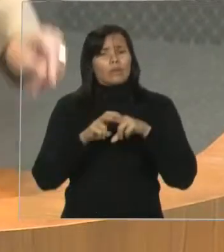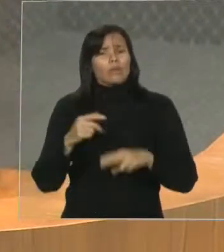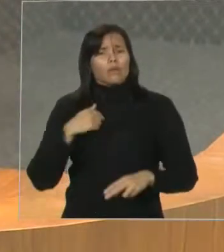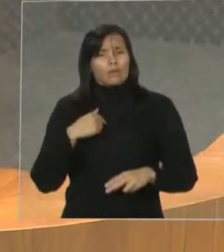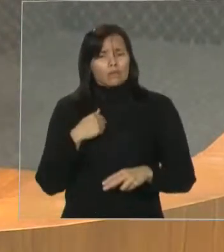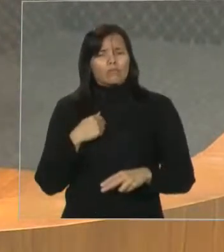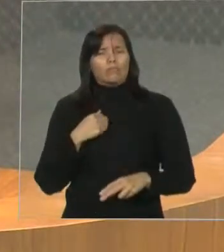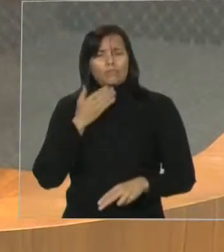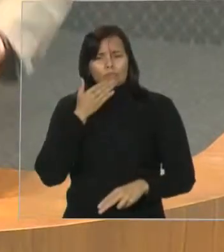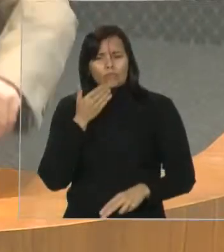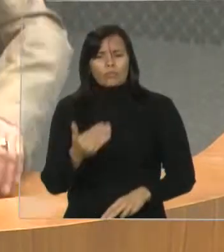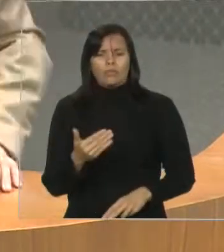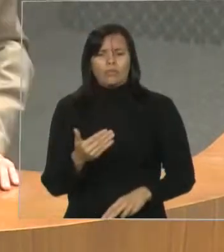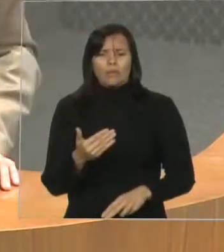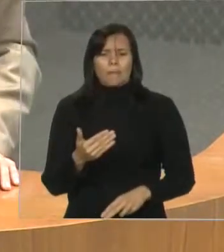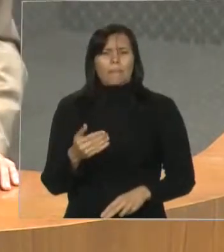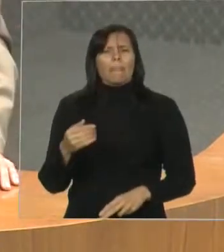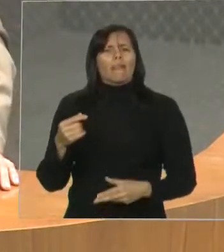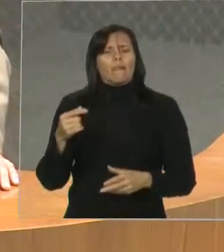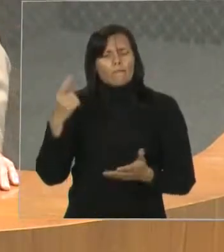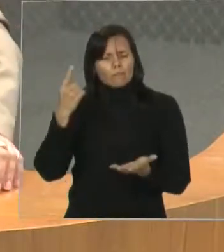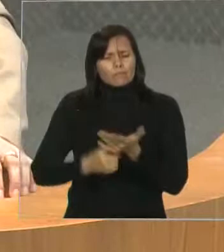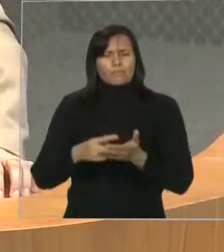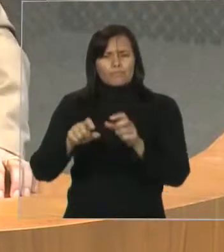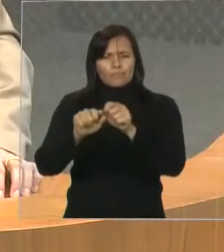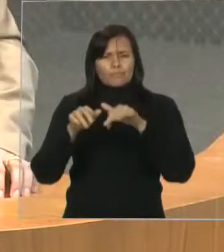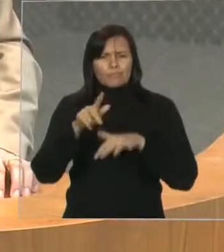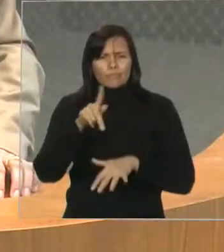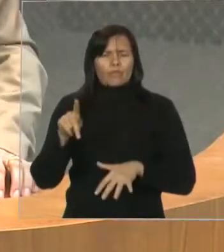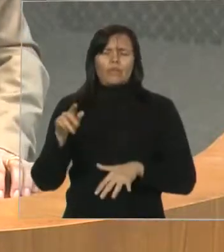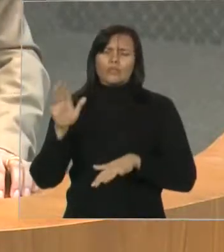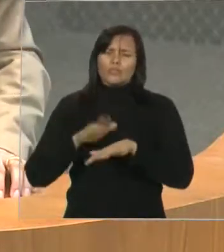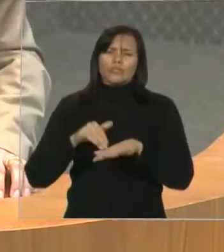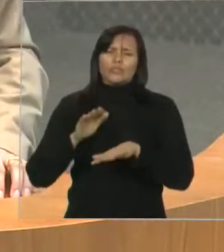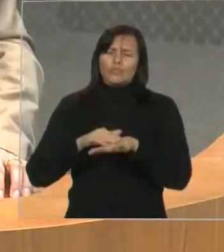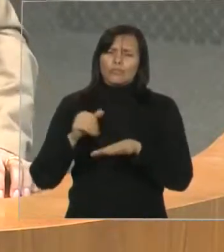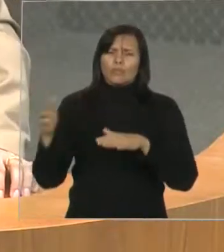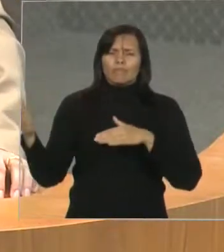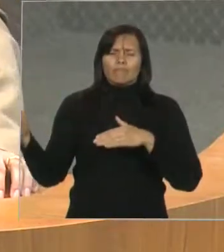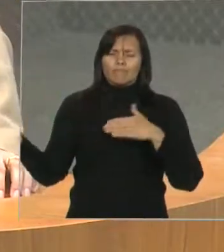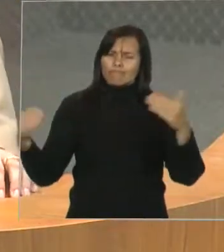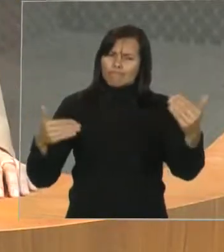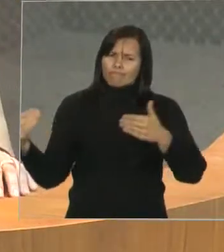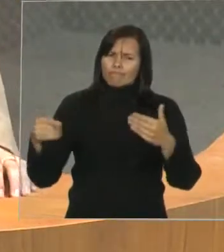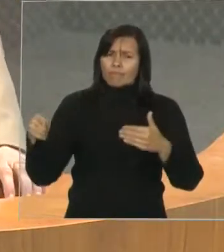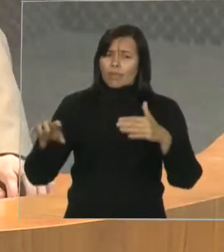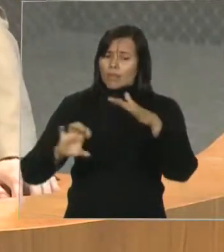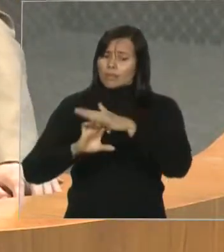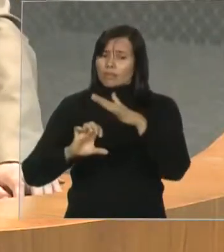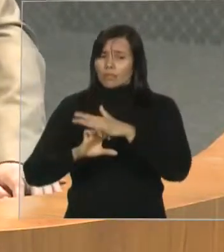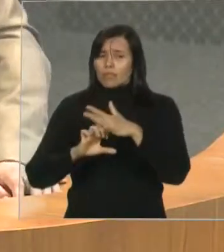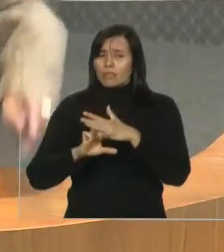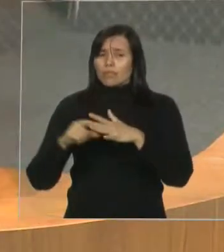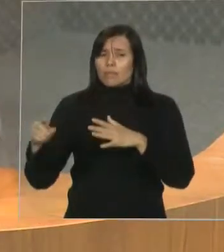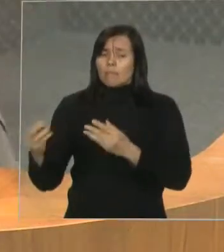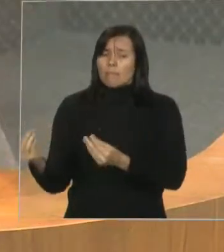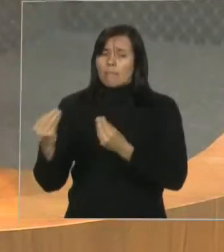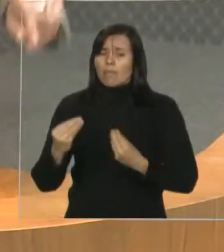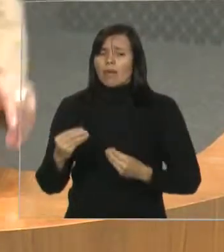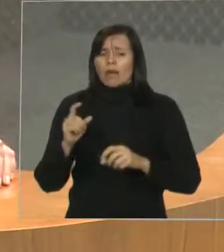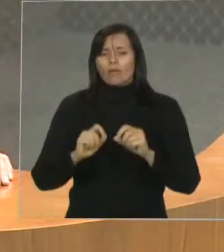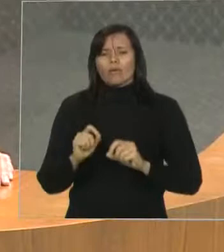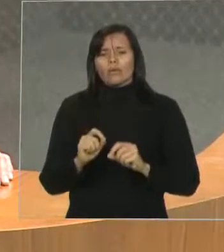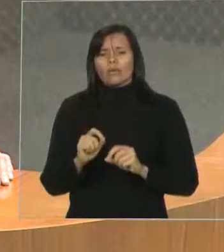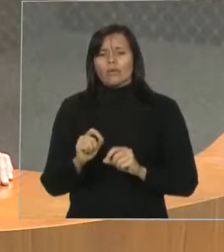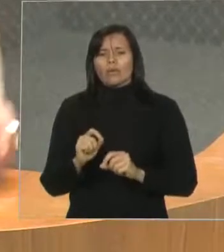que as operadoras venham de novo a esta casa para apresentar um plano de melhorias no sistema de telefonia, em função